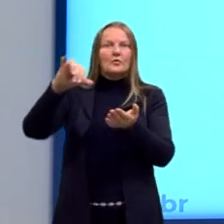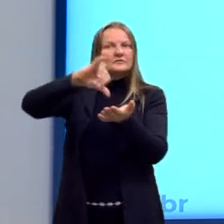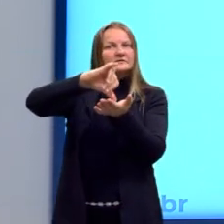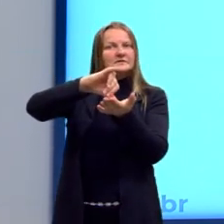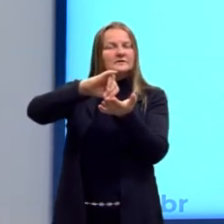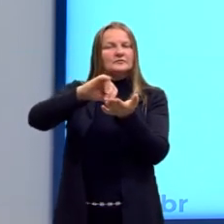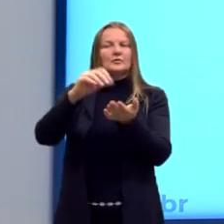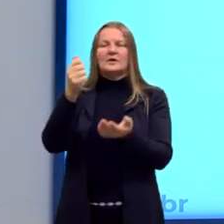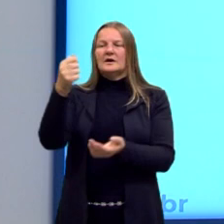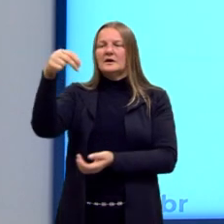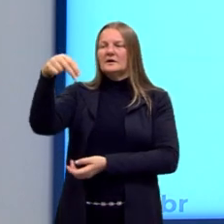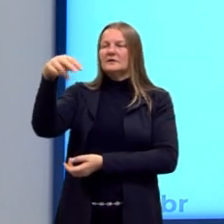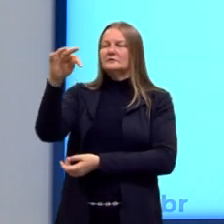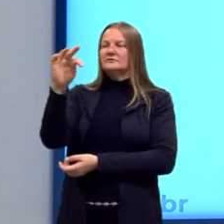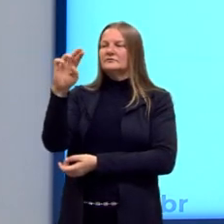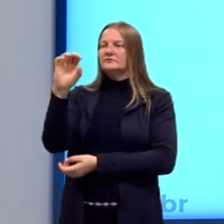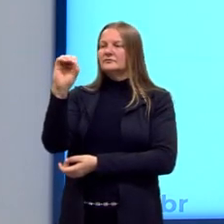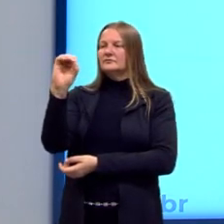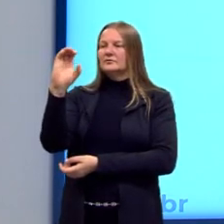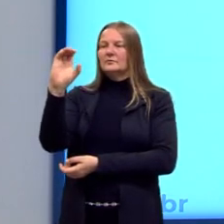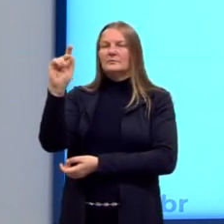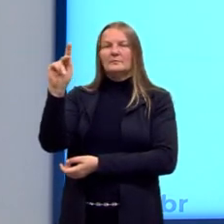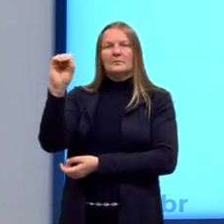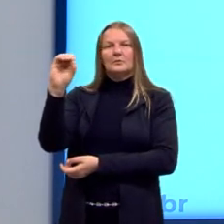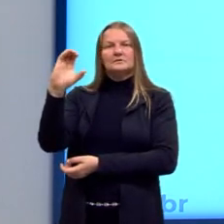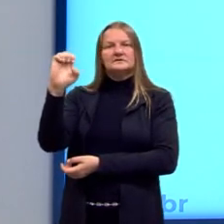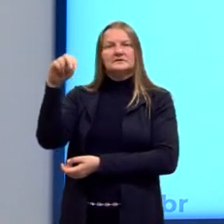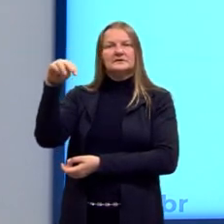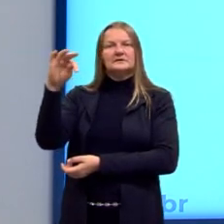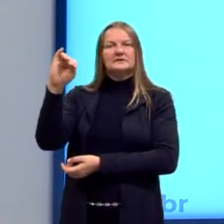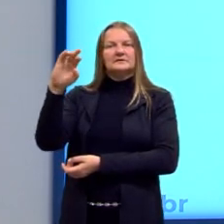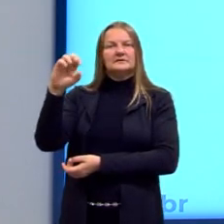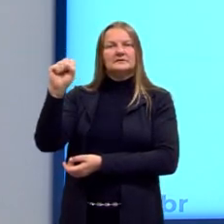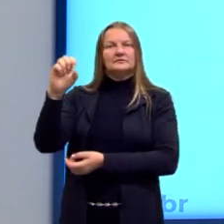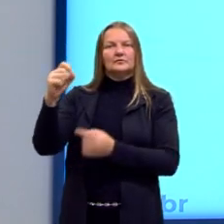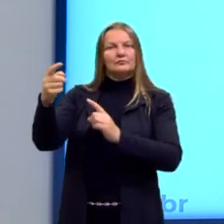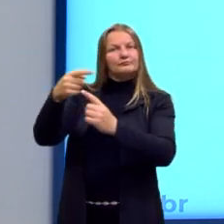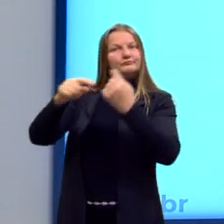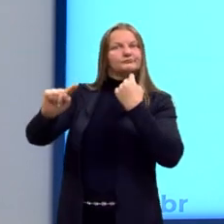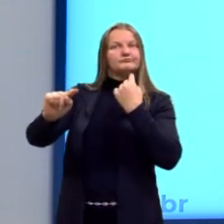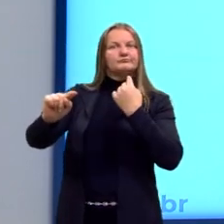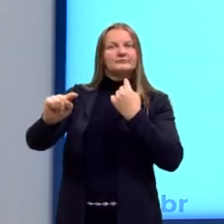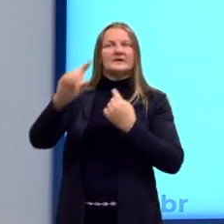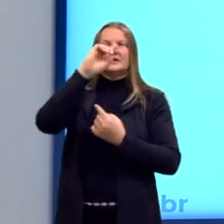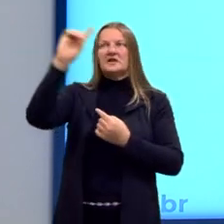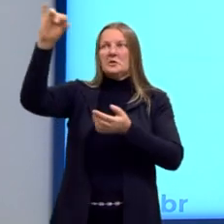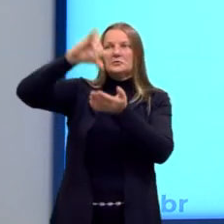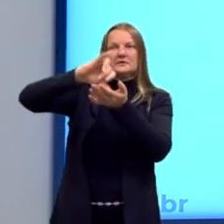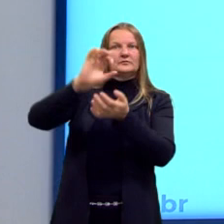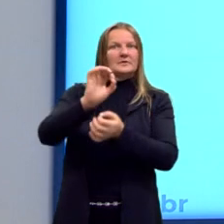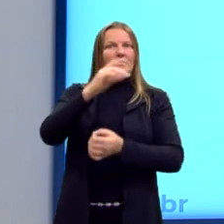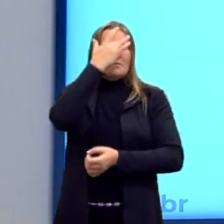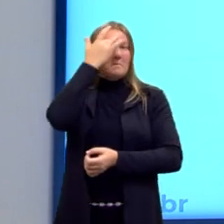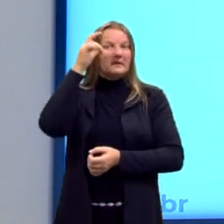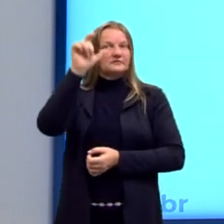o centro das decisões. Então, já se opõe ao teocentrismo que era anterior a isso. E, portanto, ele é racionalista.